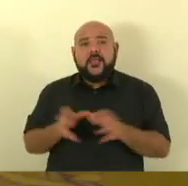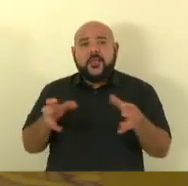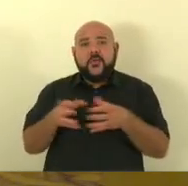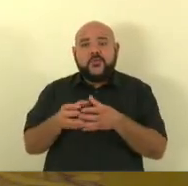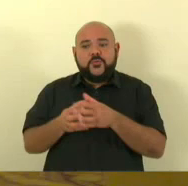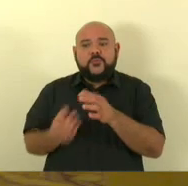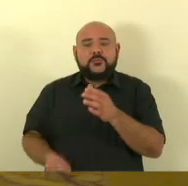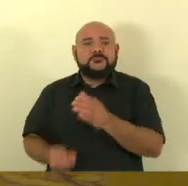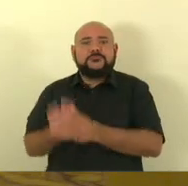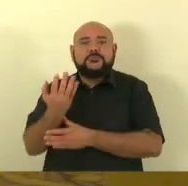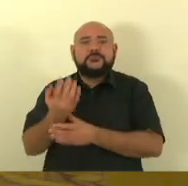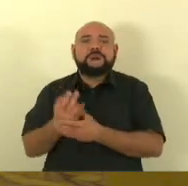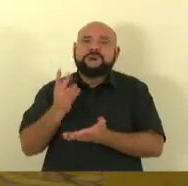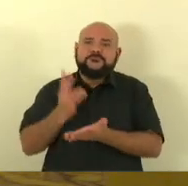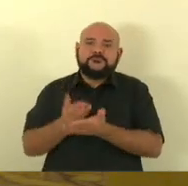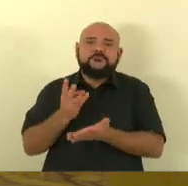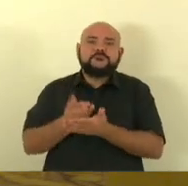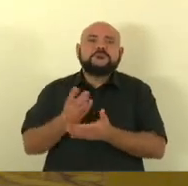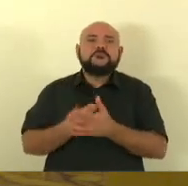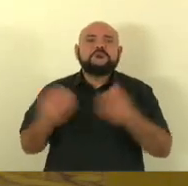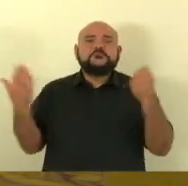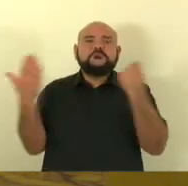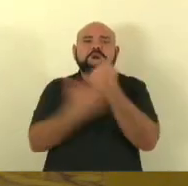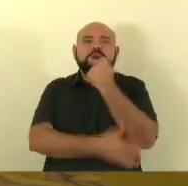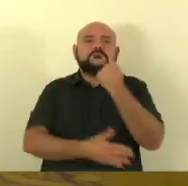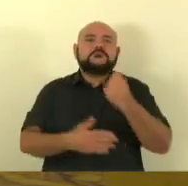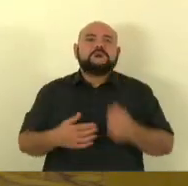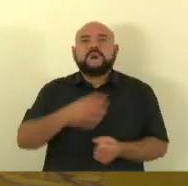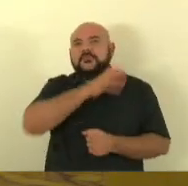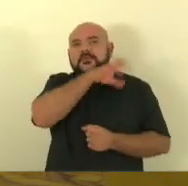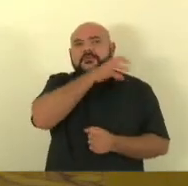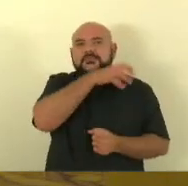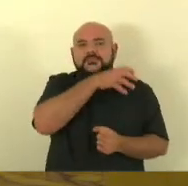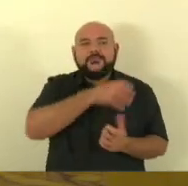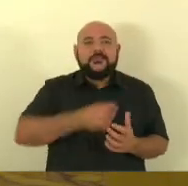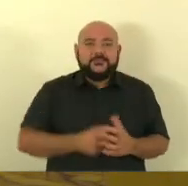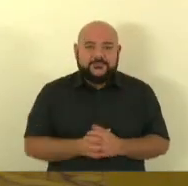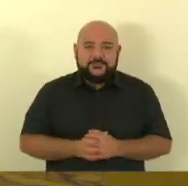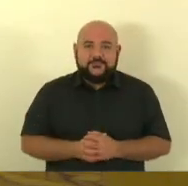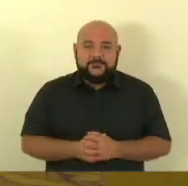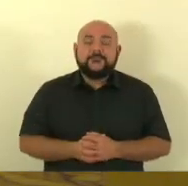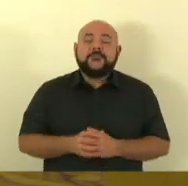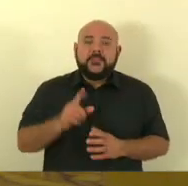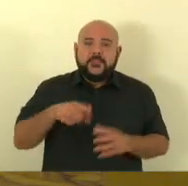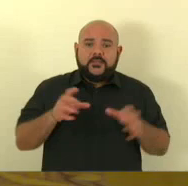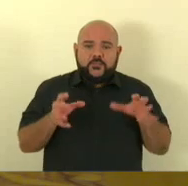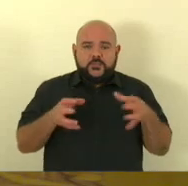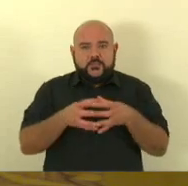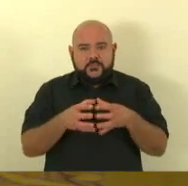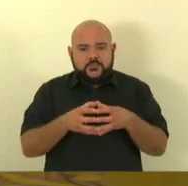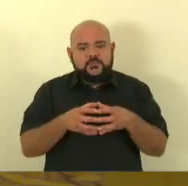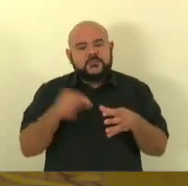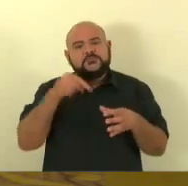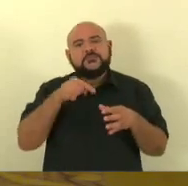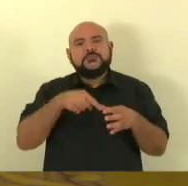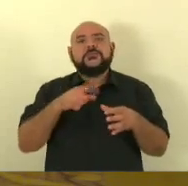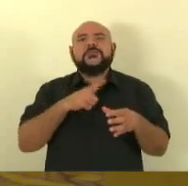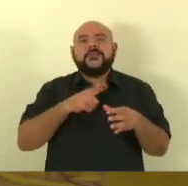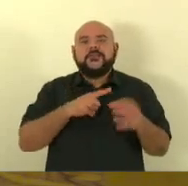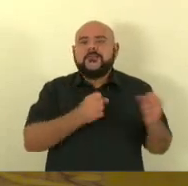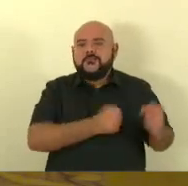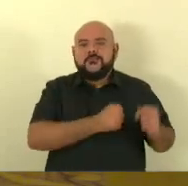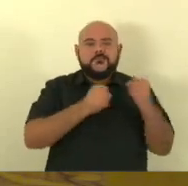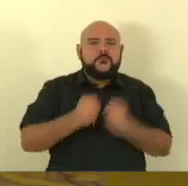permanente de proteção de bem-estados animais uma comissão que tem o poder de construir